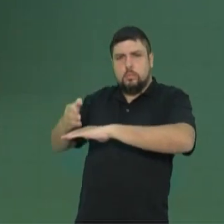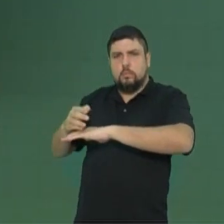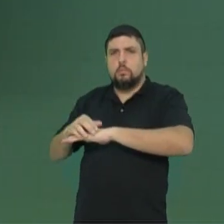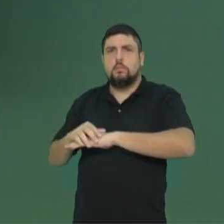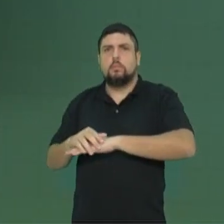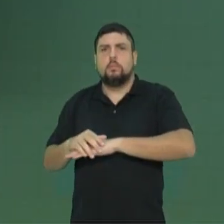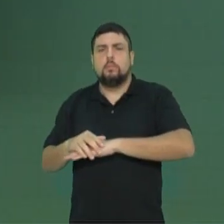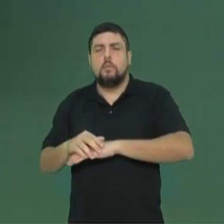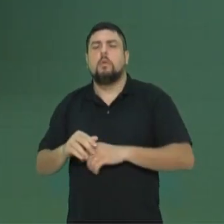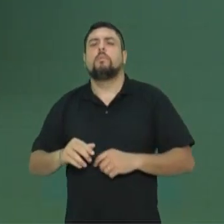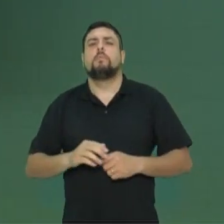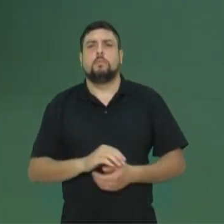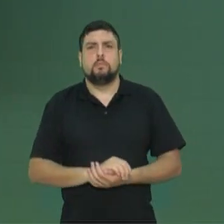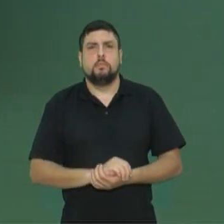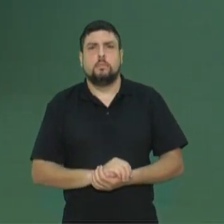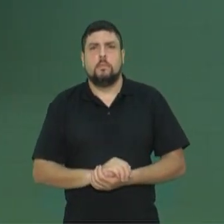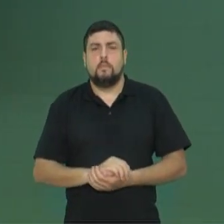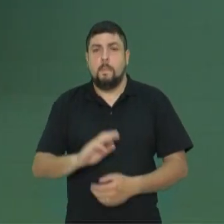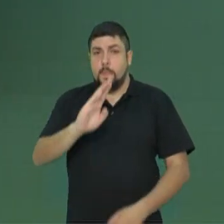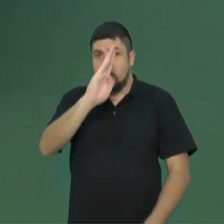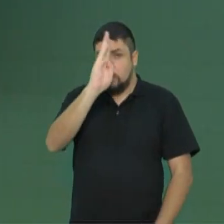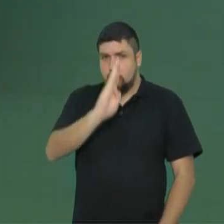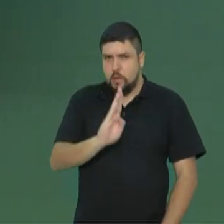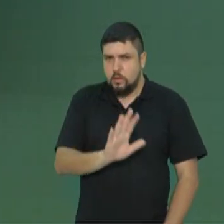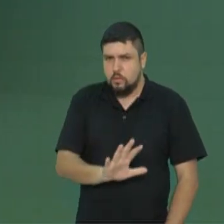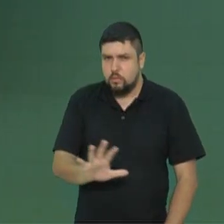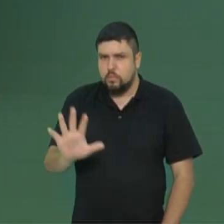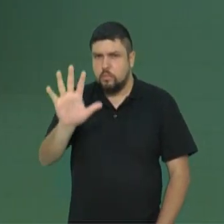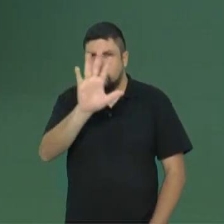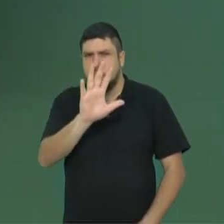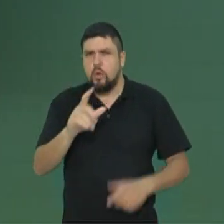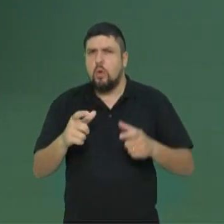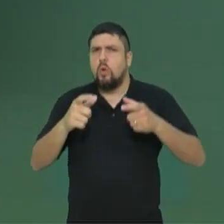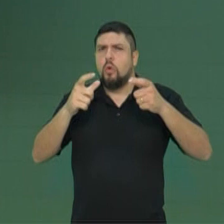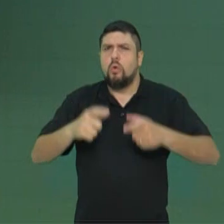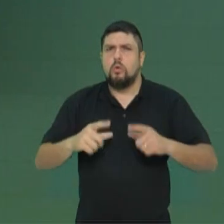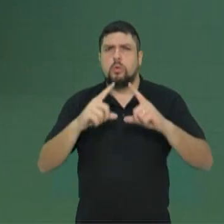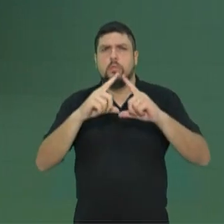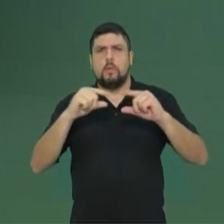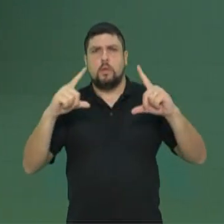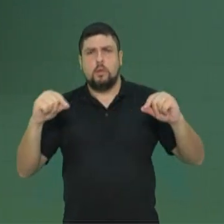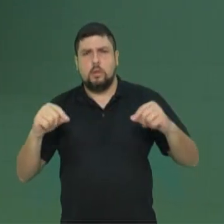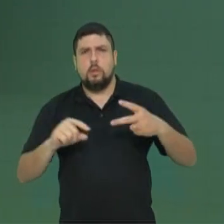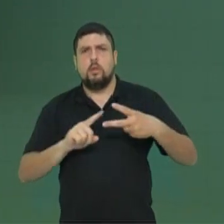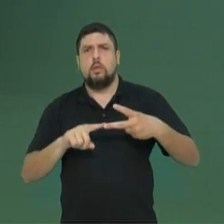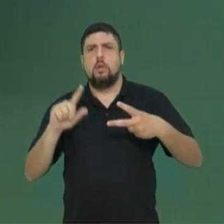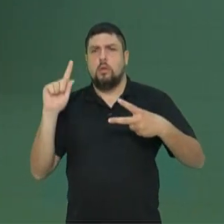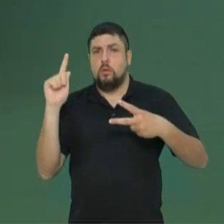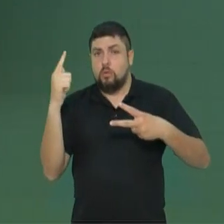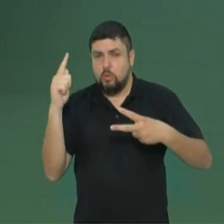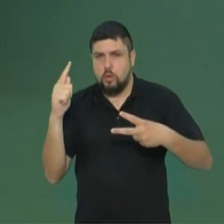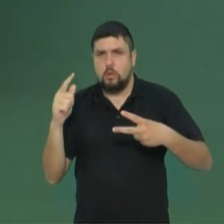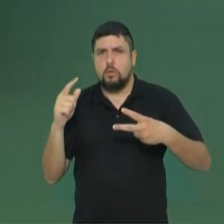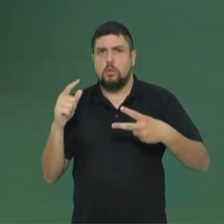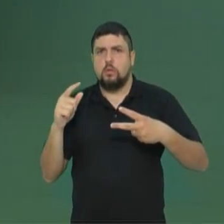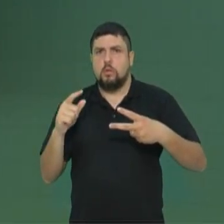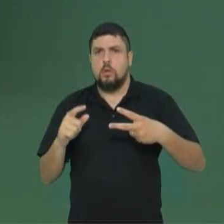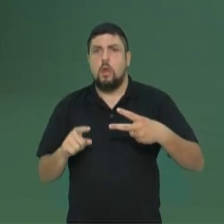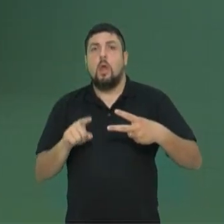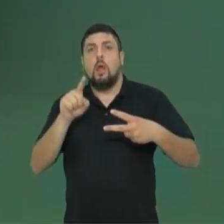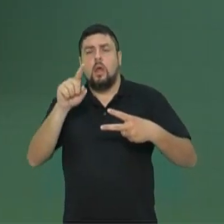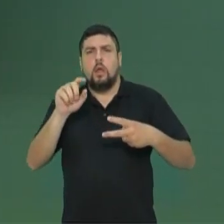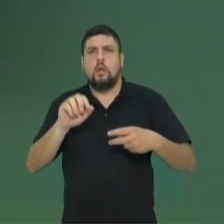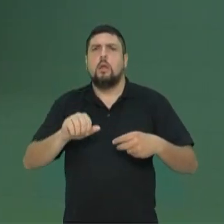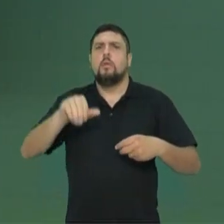a região do Planalto Central, Brasília, todo o Distrito Federal, um pedaço de Goiás, é uma altitude muito mais